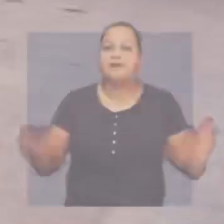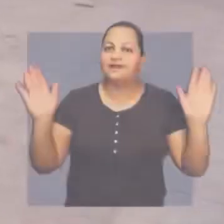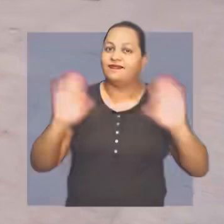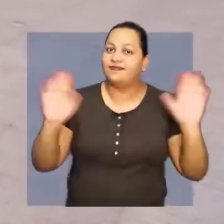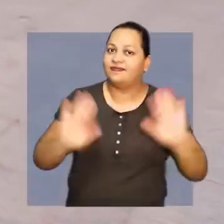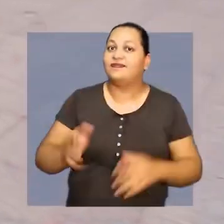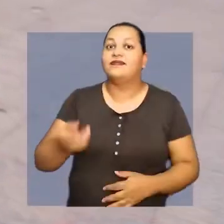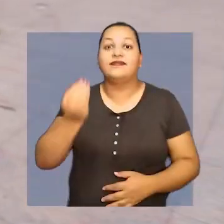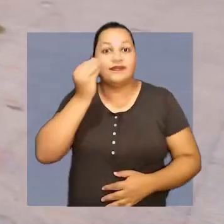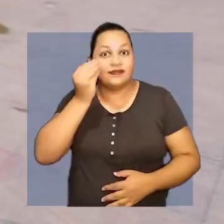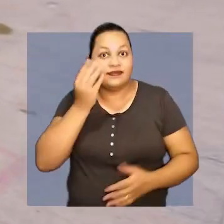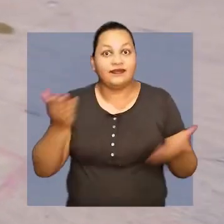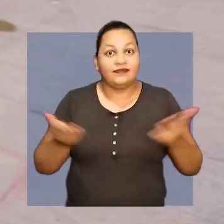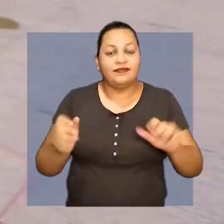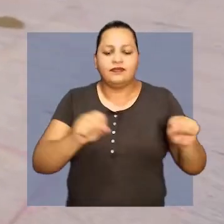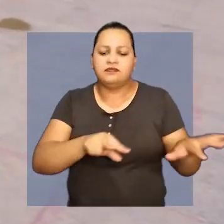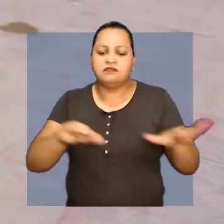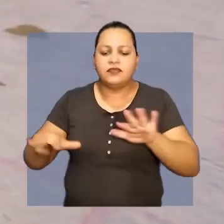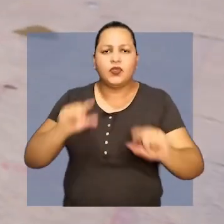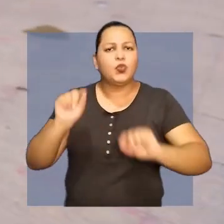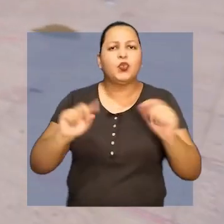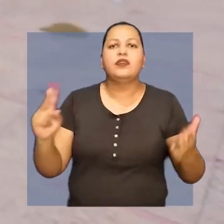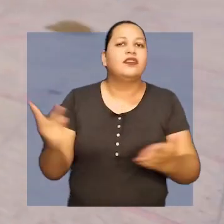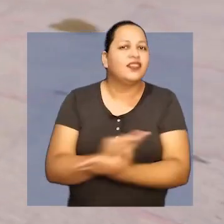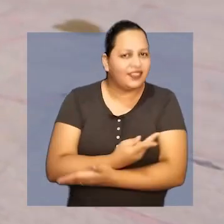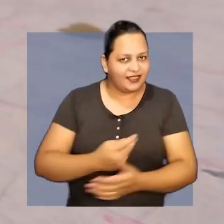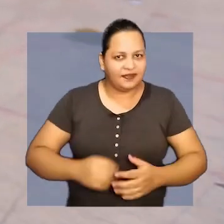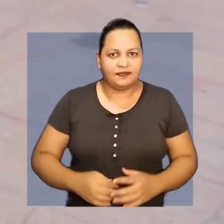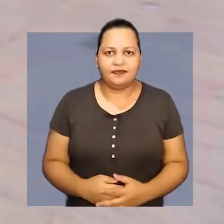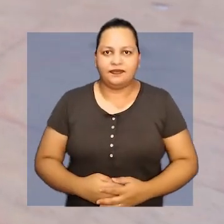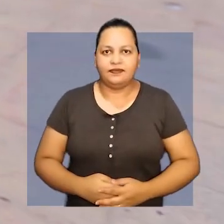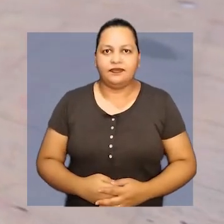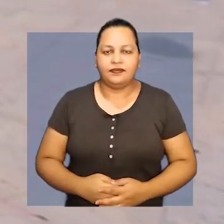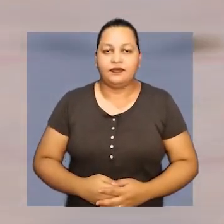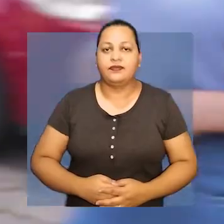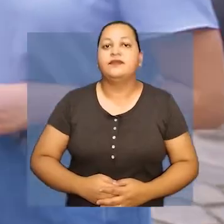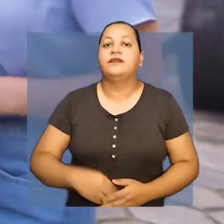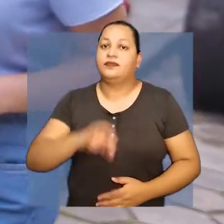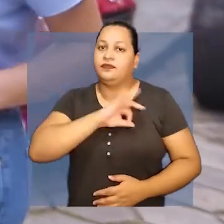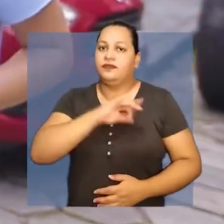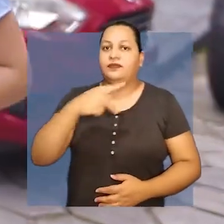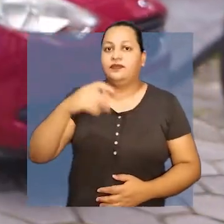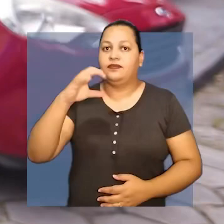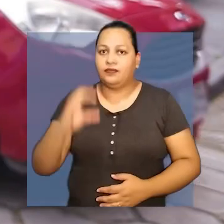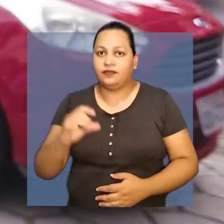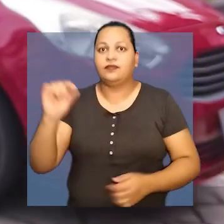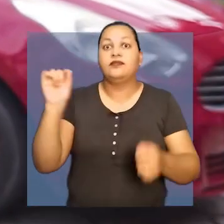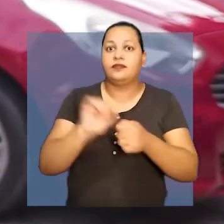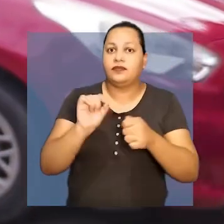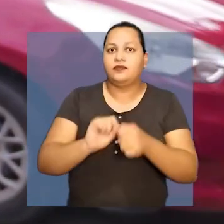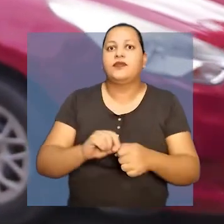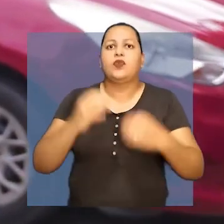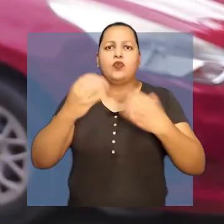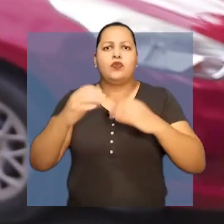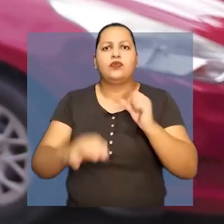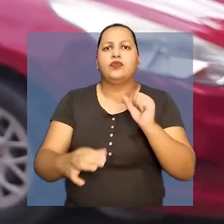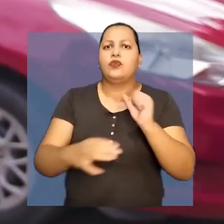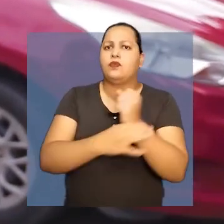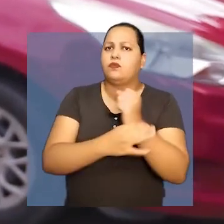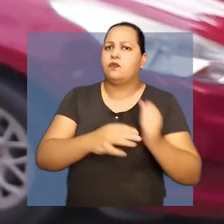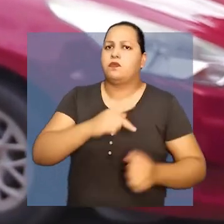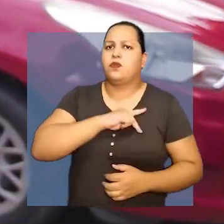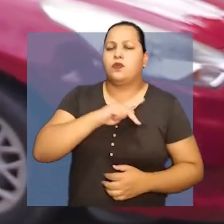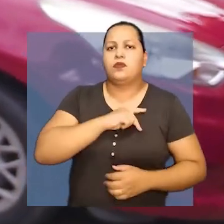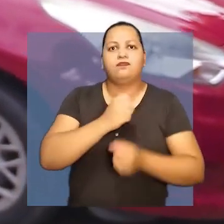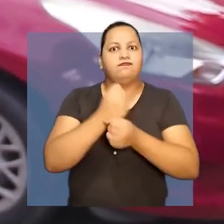Olá! Acompanha comigo agora as principais ações da semana. A Polícia Civil realizou o maior concurso público da